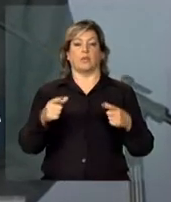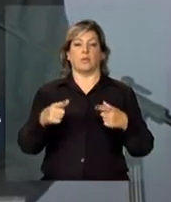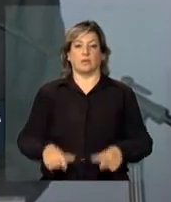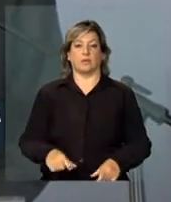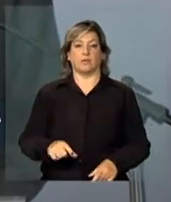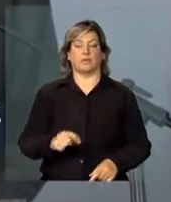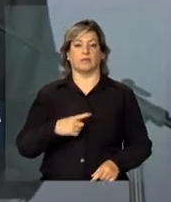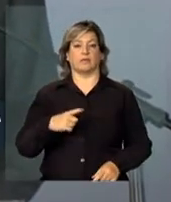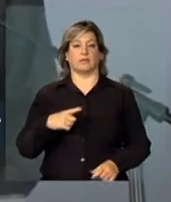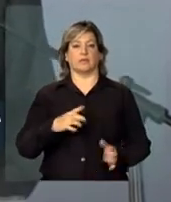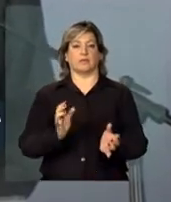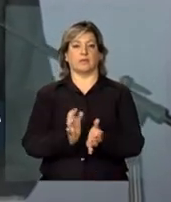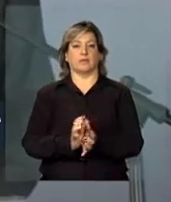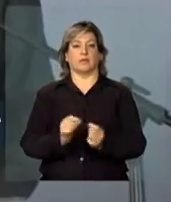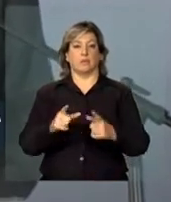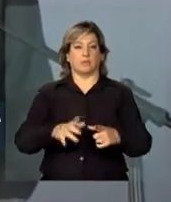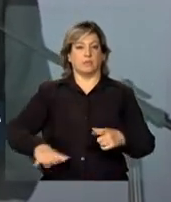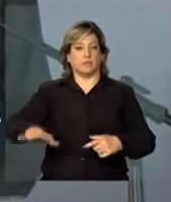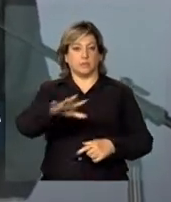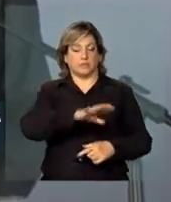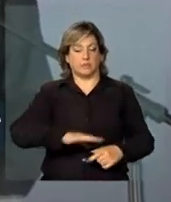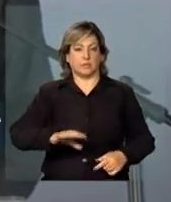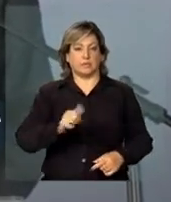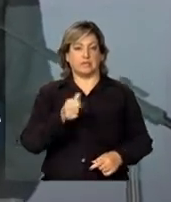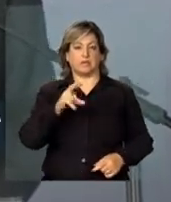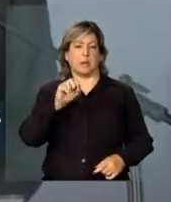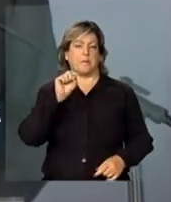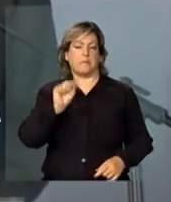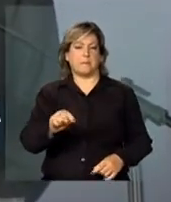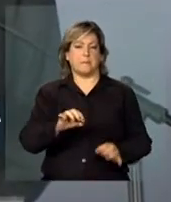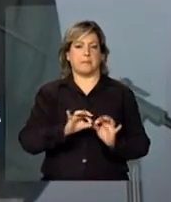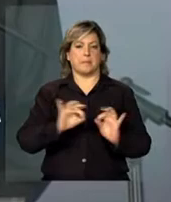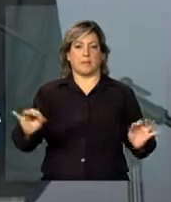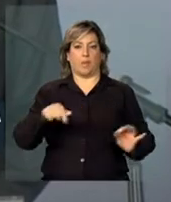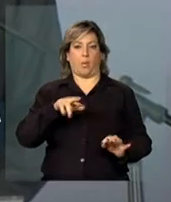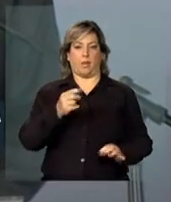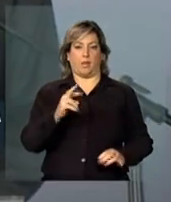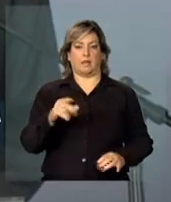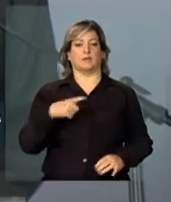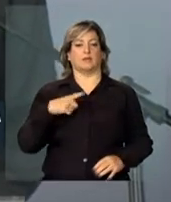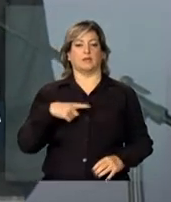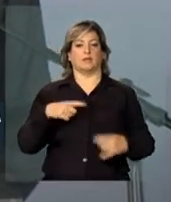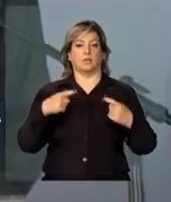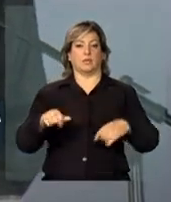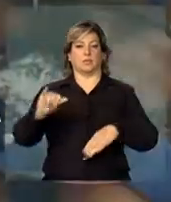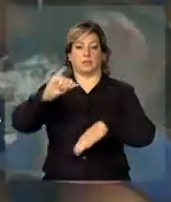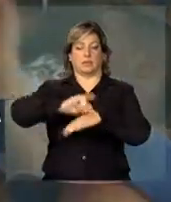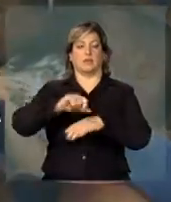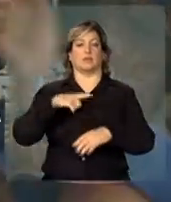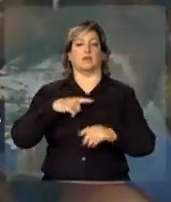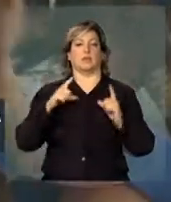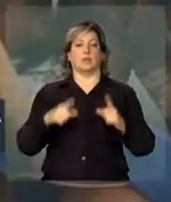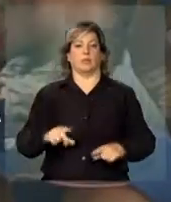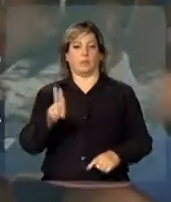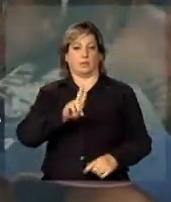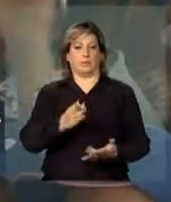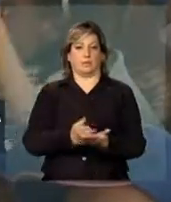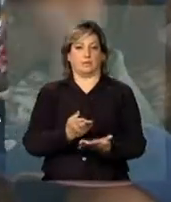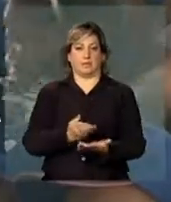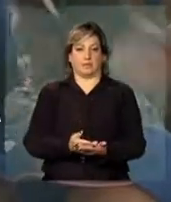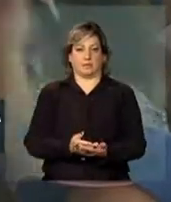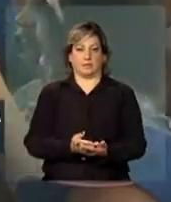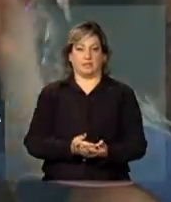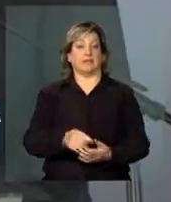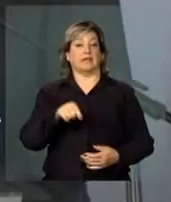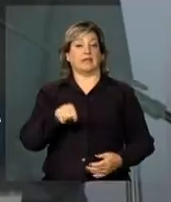Jacopêssego, uma área de 150 mil metros quadrados, um campus universitário. Vai ser um